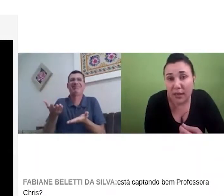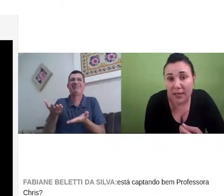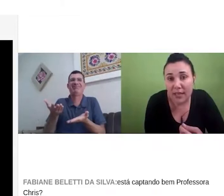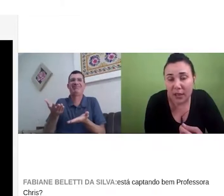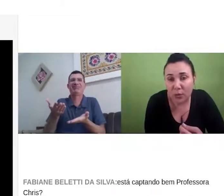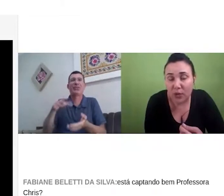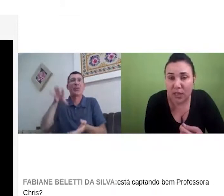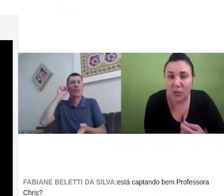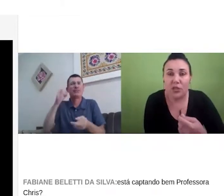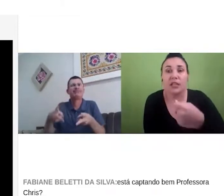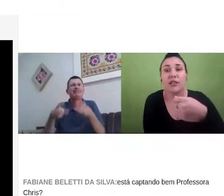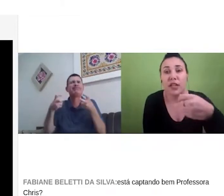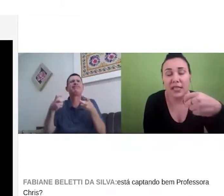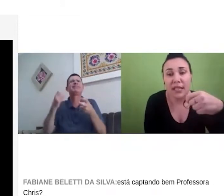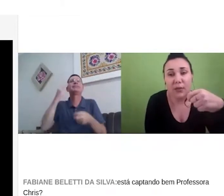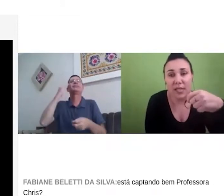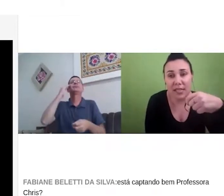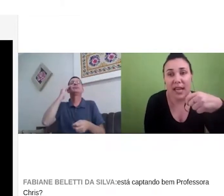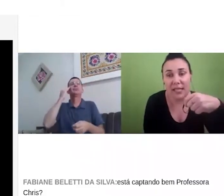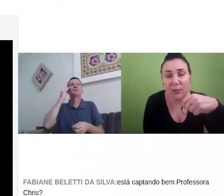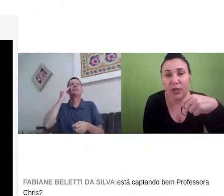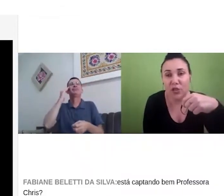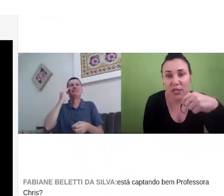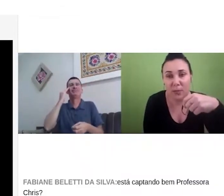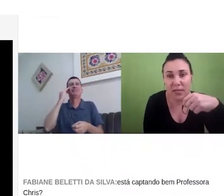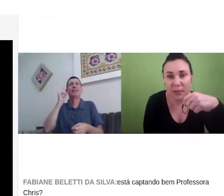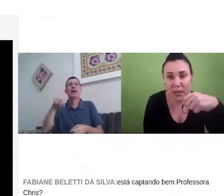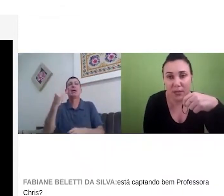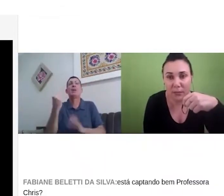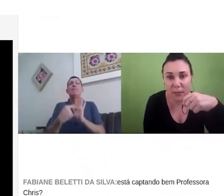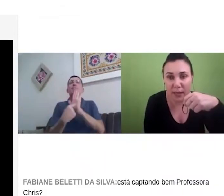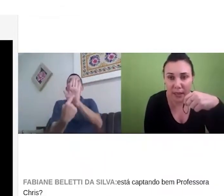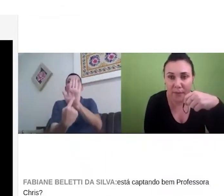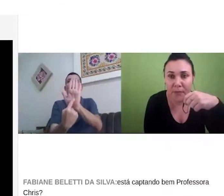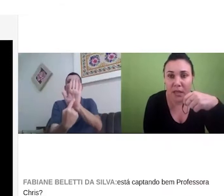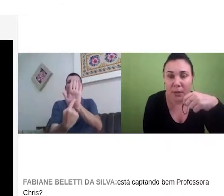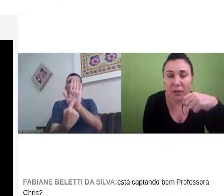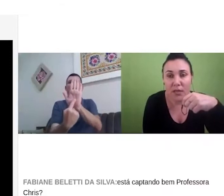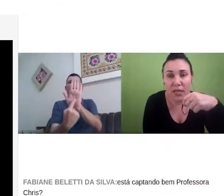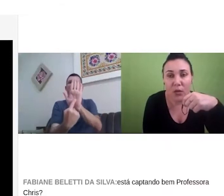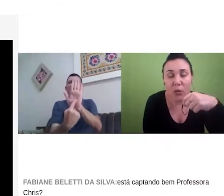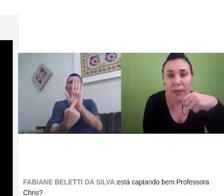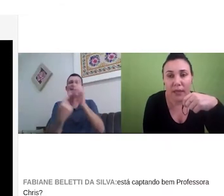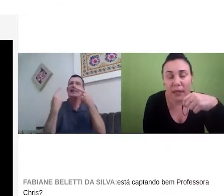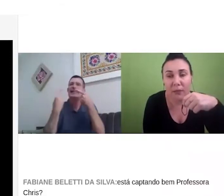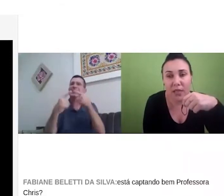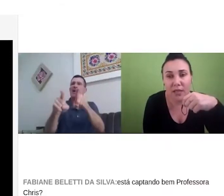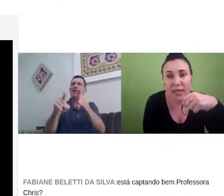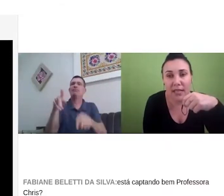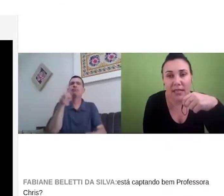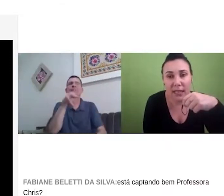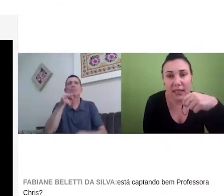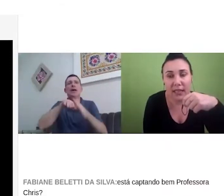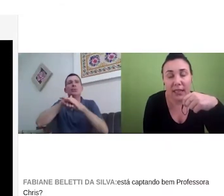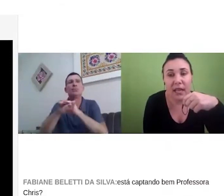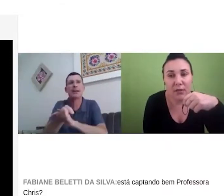na língua do português, pode ter interferência da língua de sinais, é importante que se perceba isso também para que consiga compreender muitas vezes